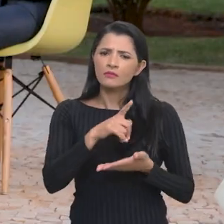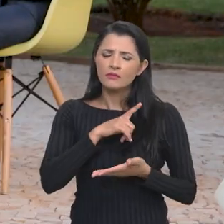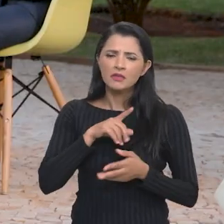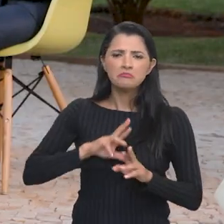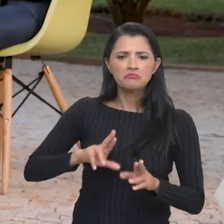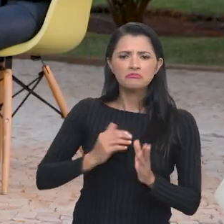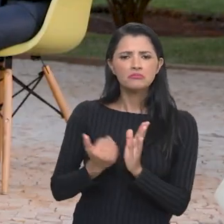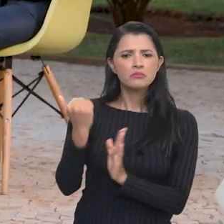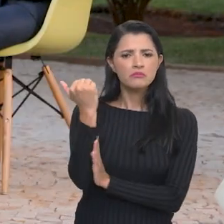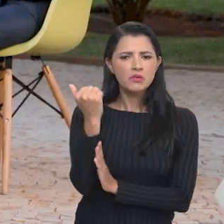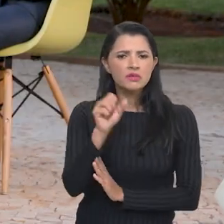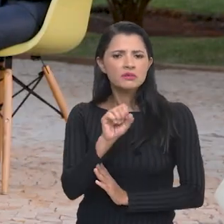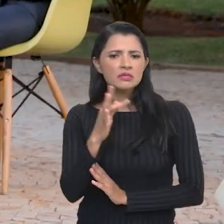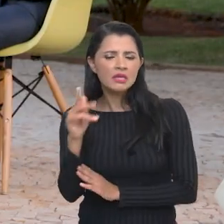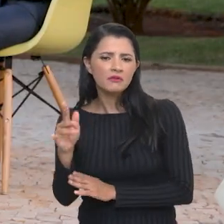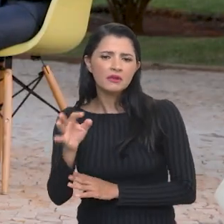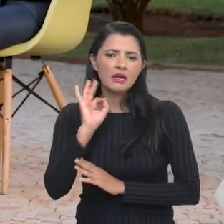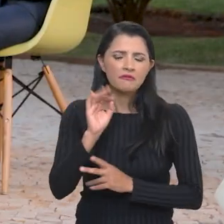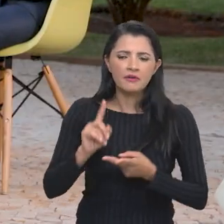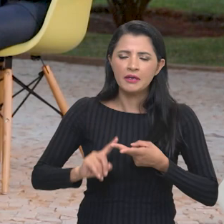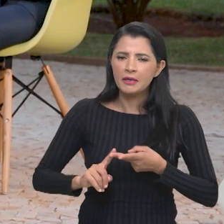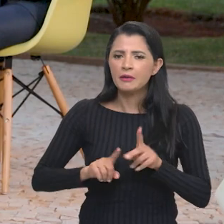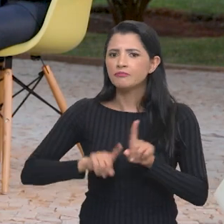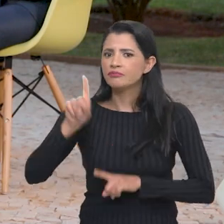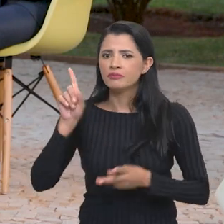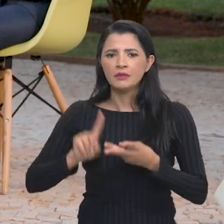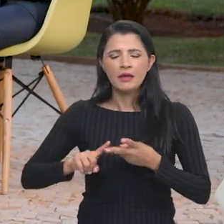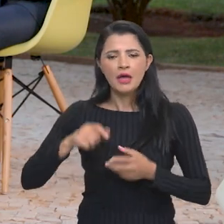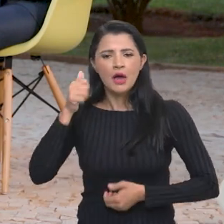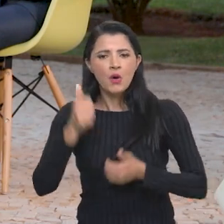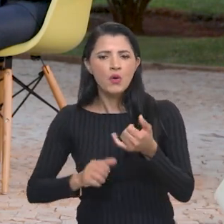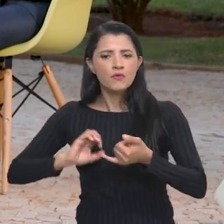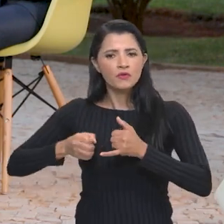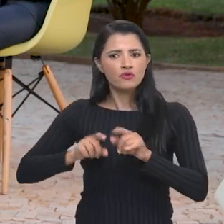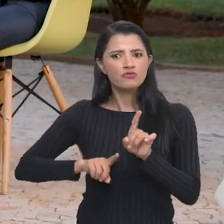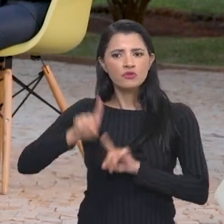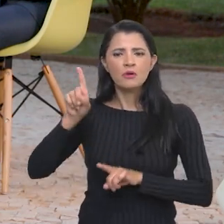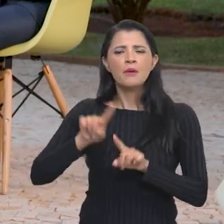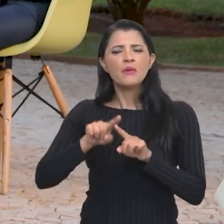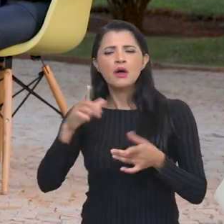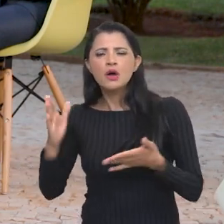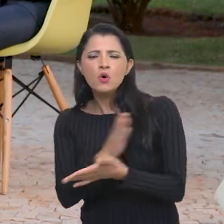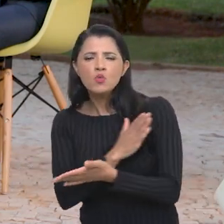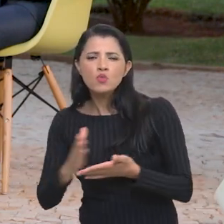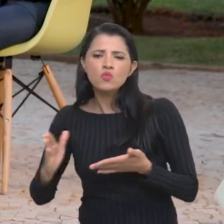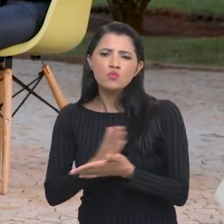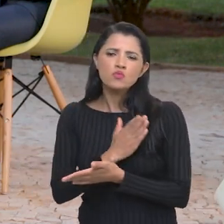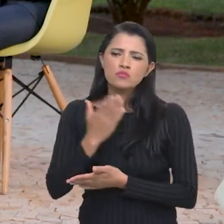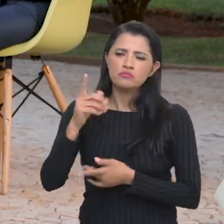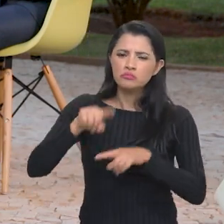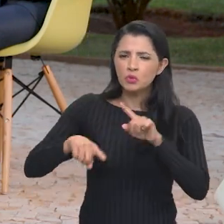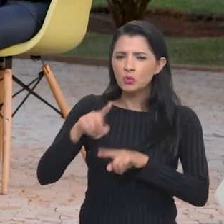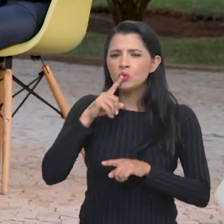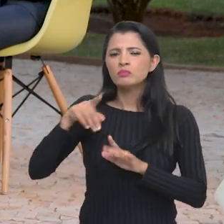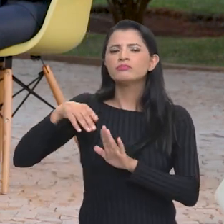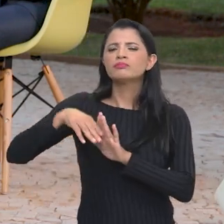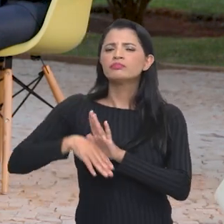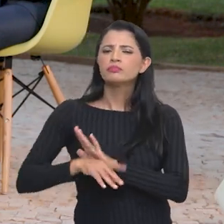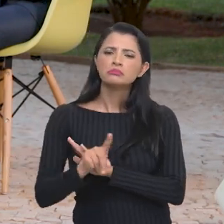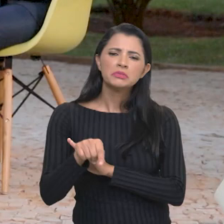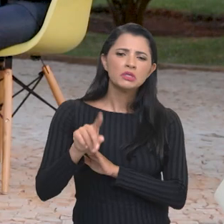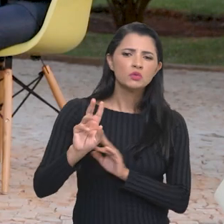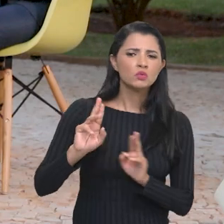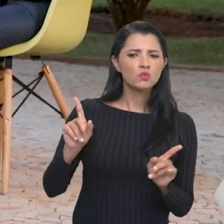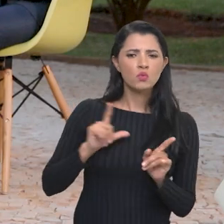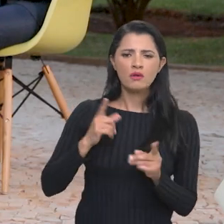levantamentos, né? Tem previsão de aumento de safra recorde de café, de arroz, de feijão, mas alguns produtos têm previsão de